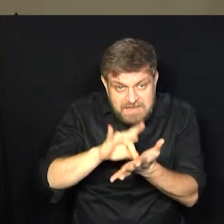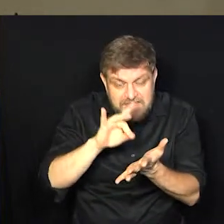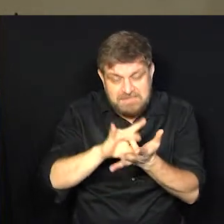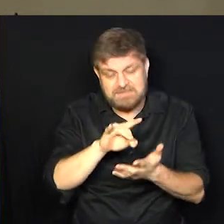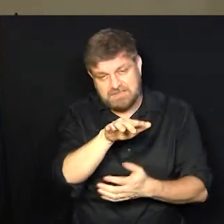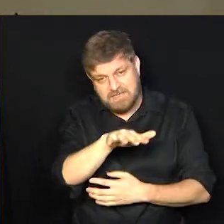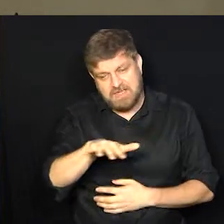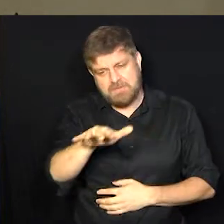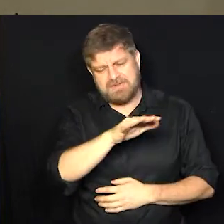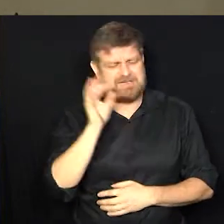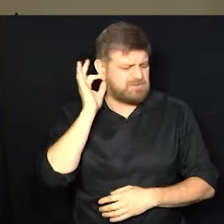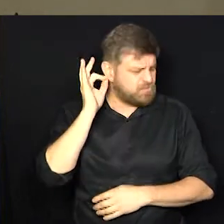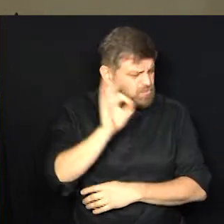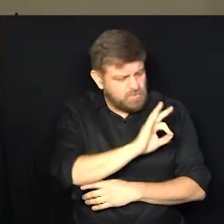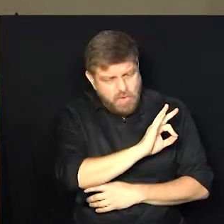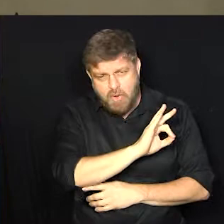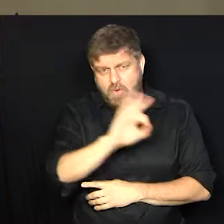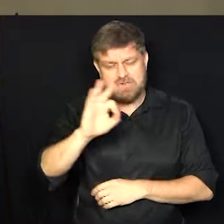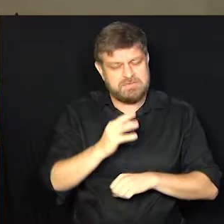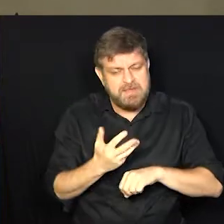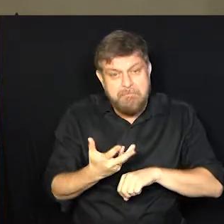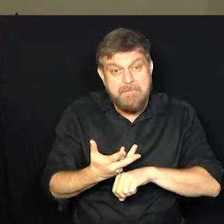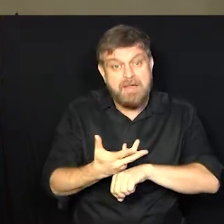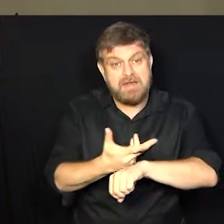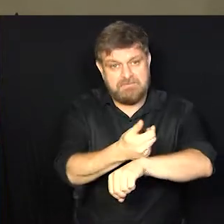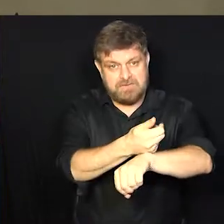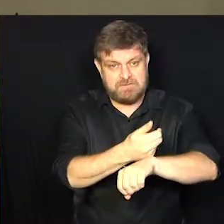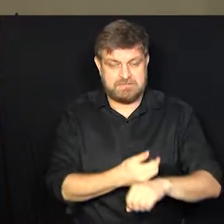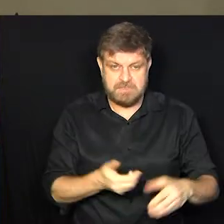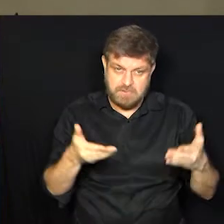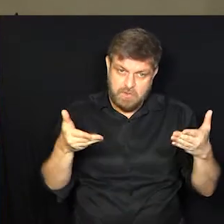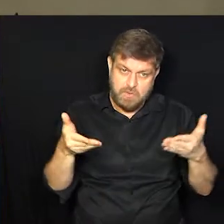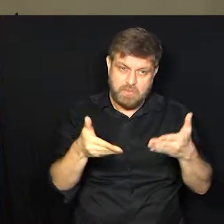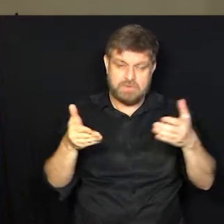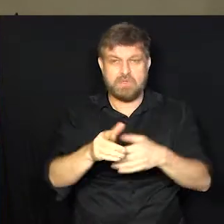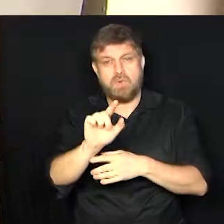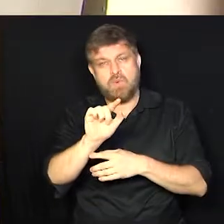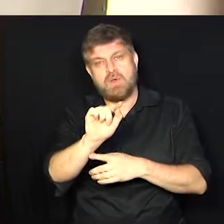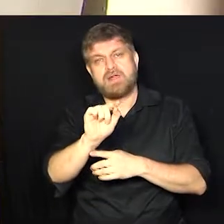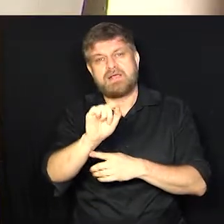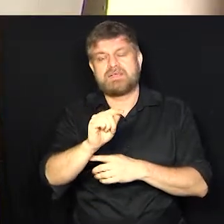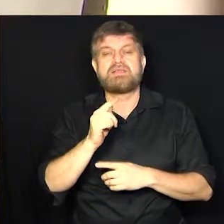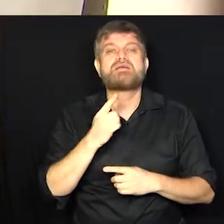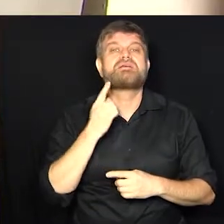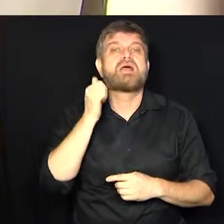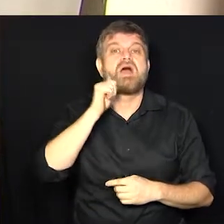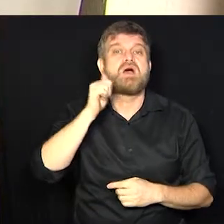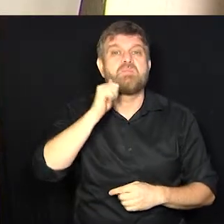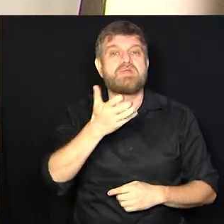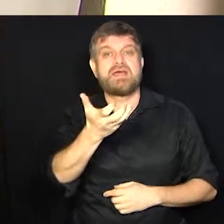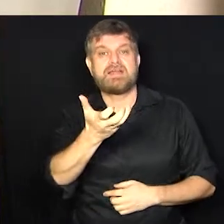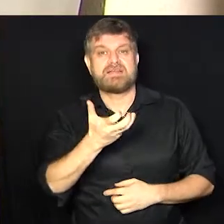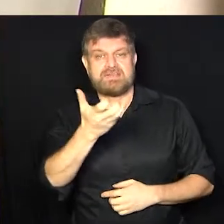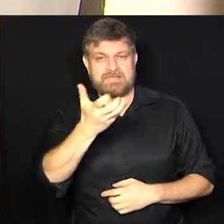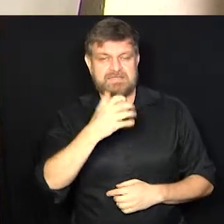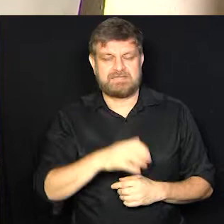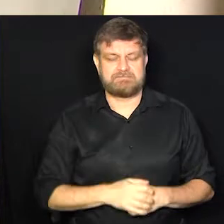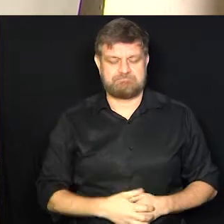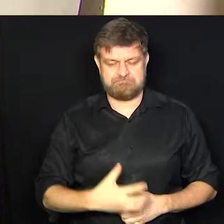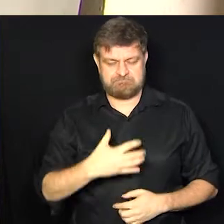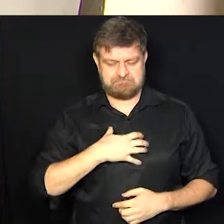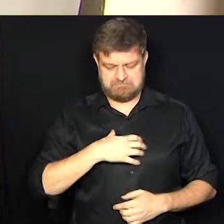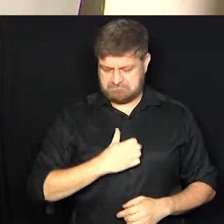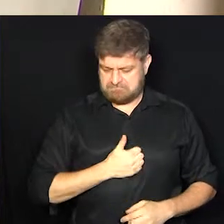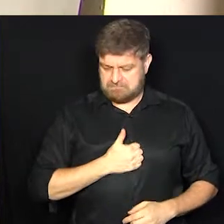ótima, maravilhosa. Porque, hoje em dia, o que mais as mulheres querem e o que mais deixa a